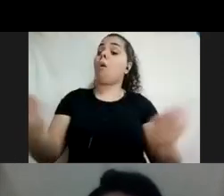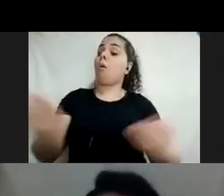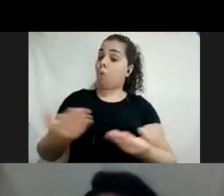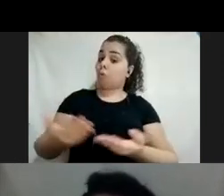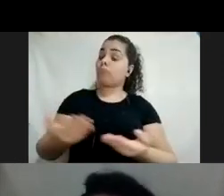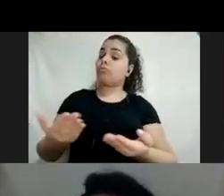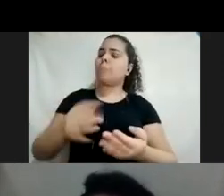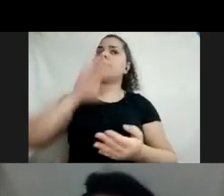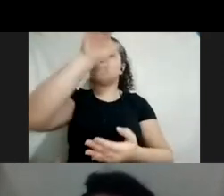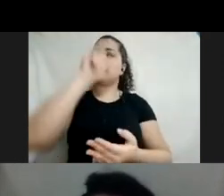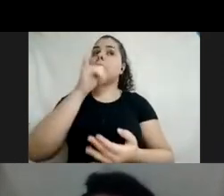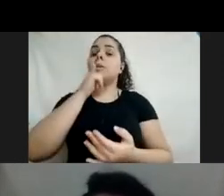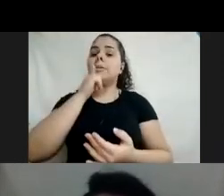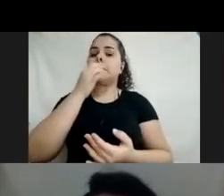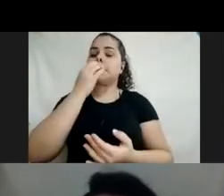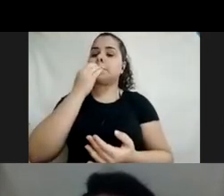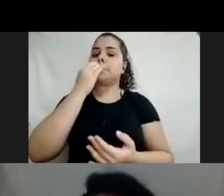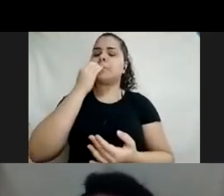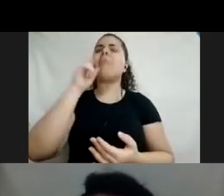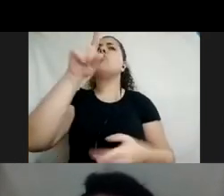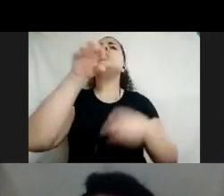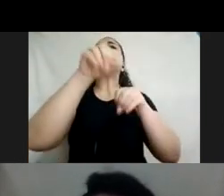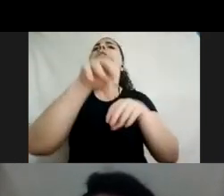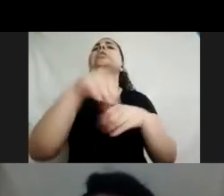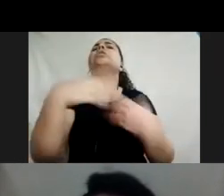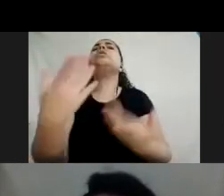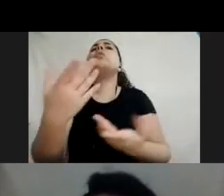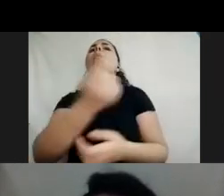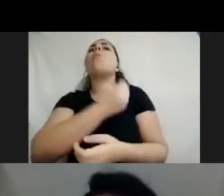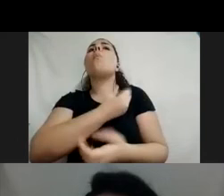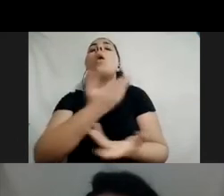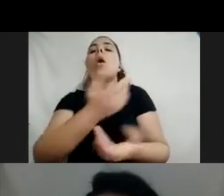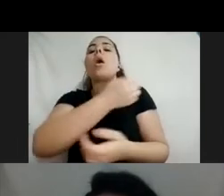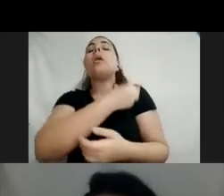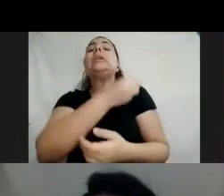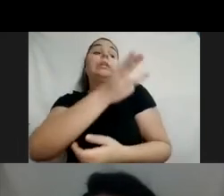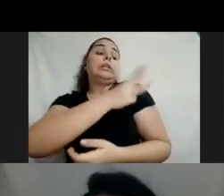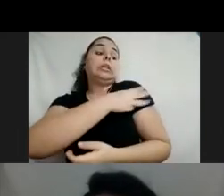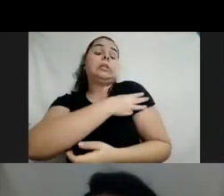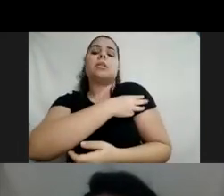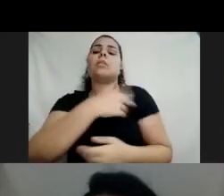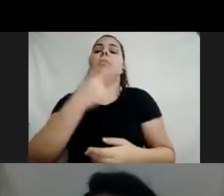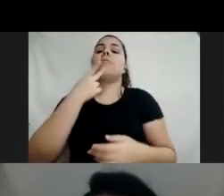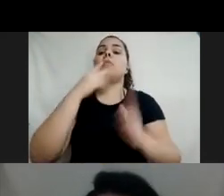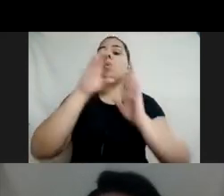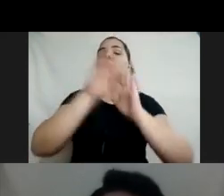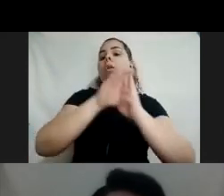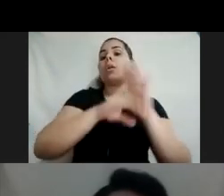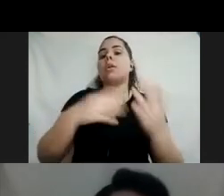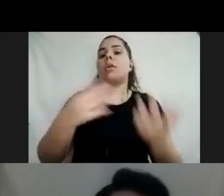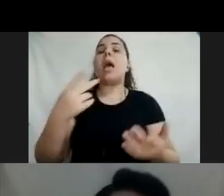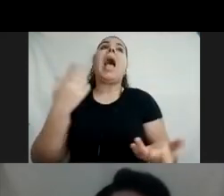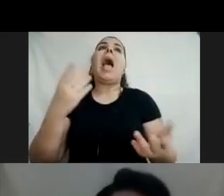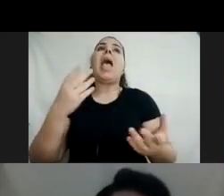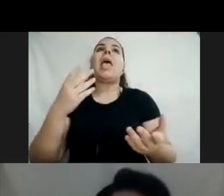uma lá e falei, você dá aula para que ano? Ela falou, terceiro ano. Eu falei, me diz um conteúdo que você está dando. Ela falou, planetas.